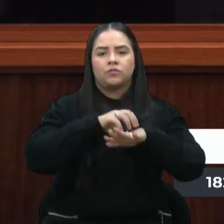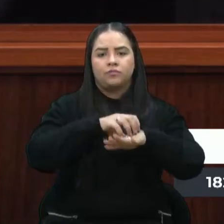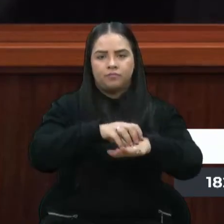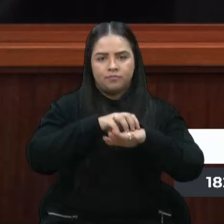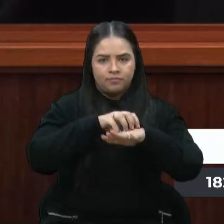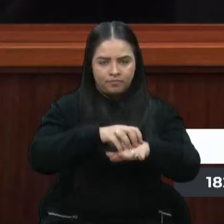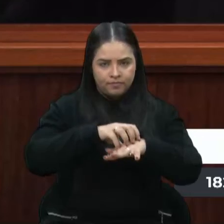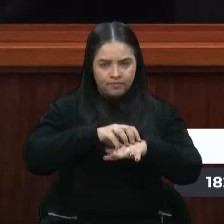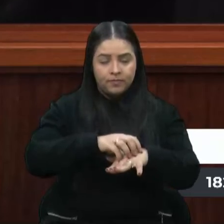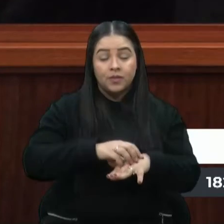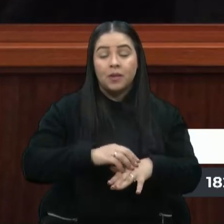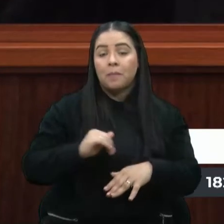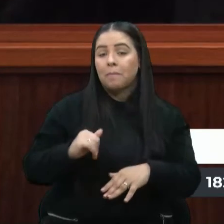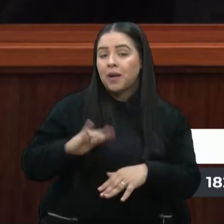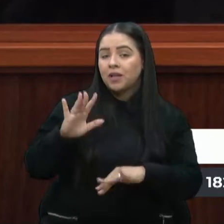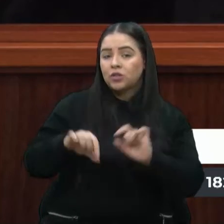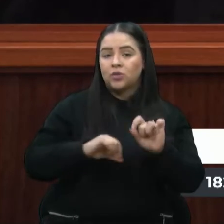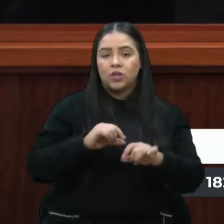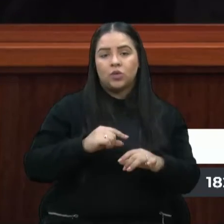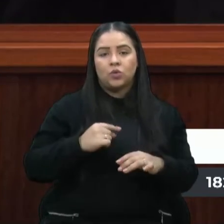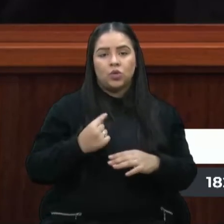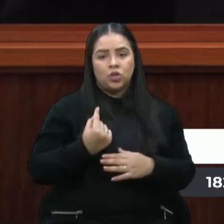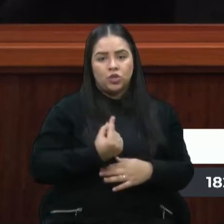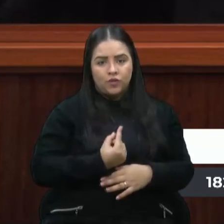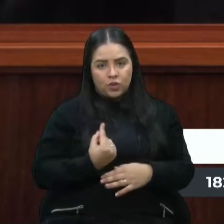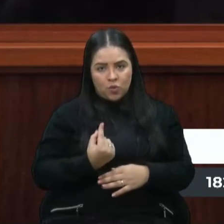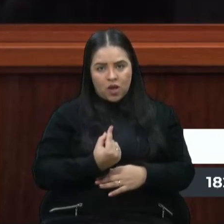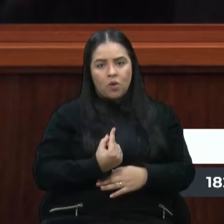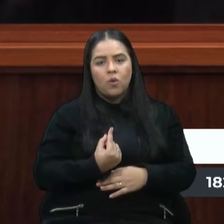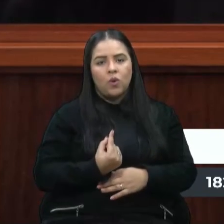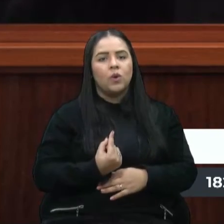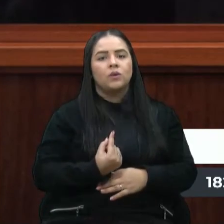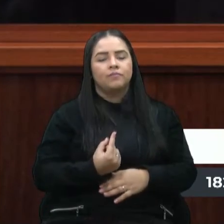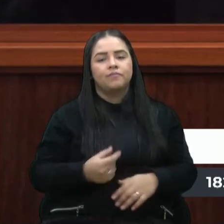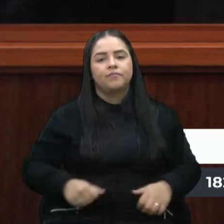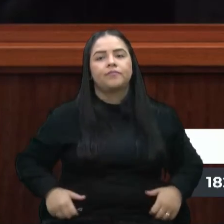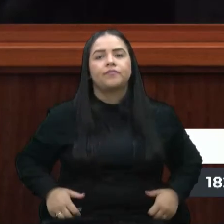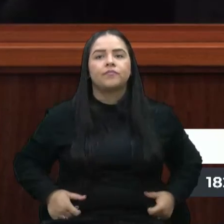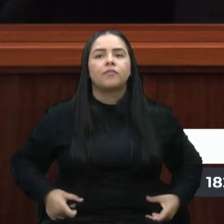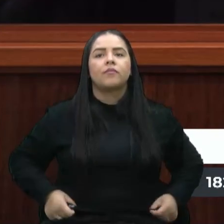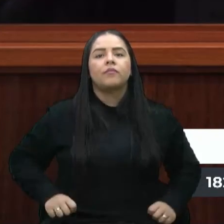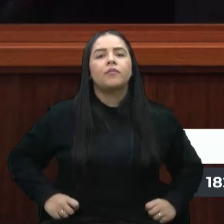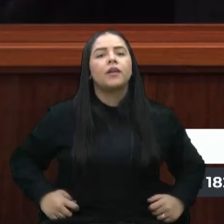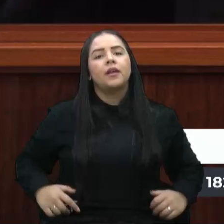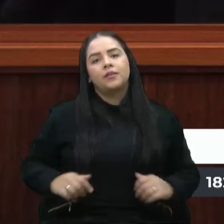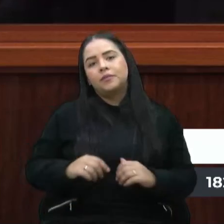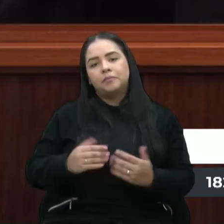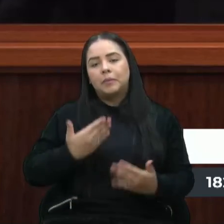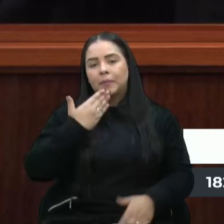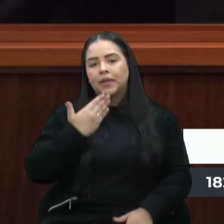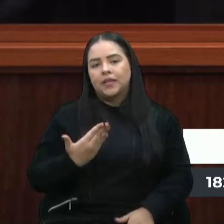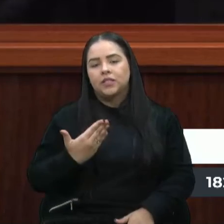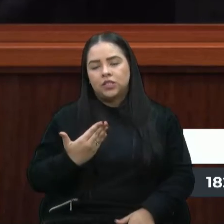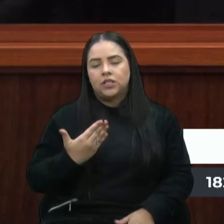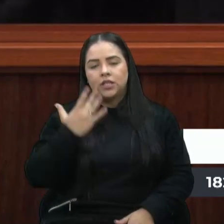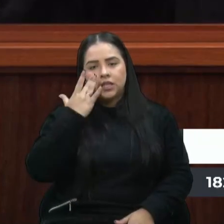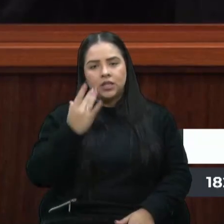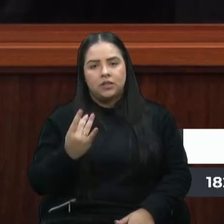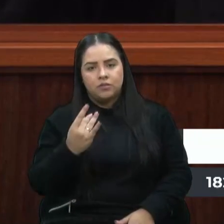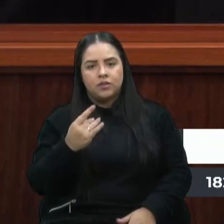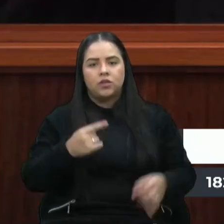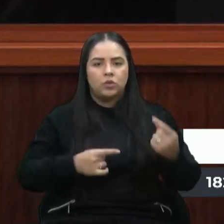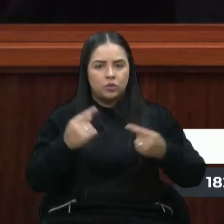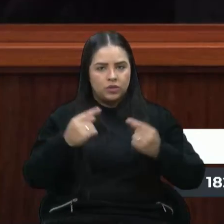muito mais do que no transporte individual. Então, peço uma atenção no momento oportuno, também, da